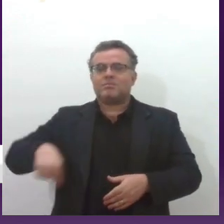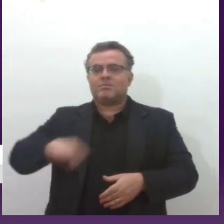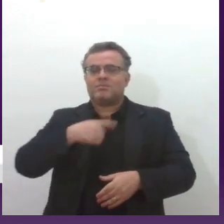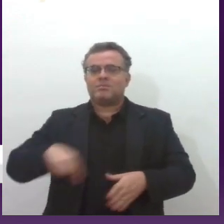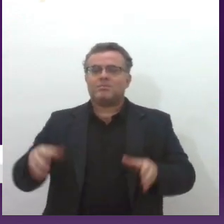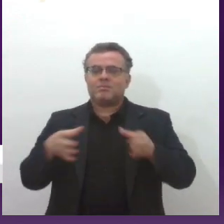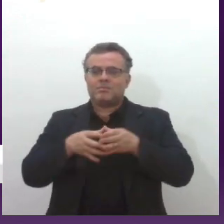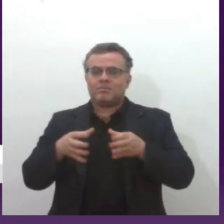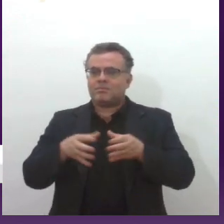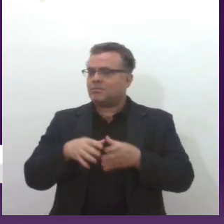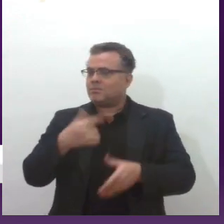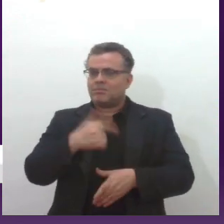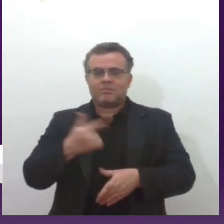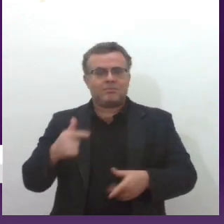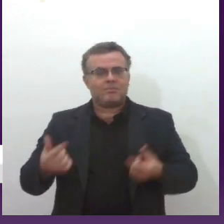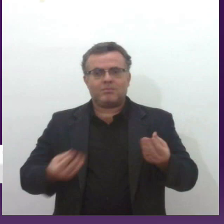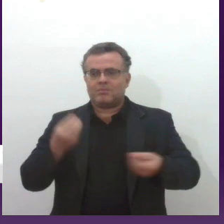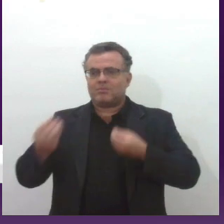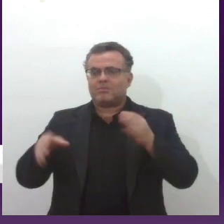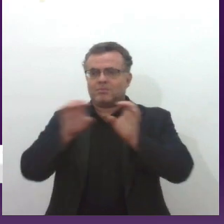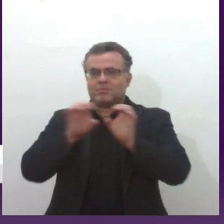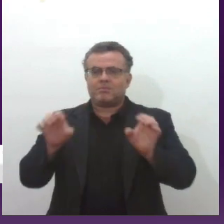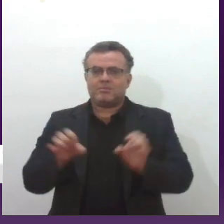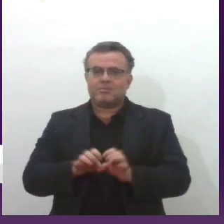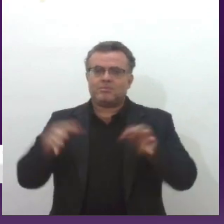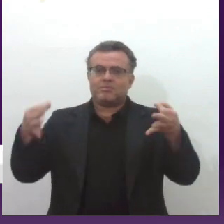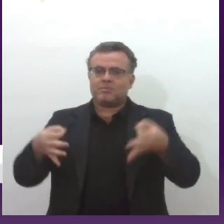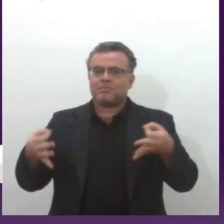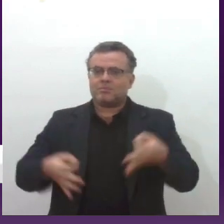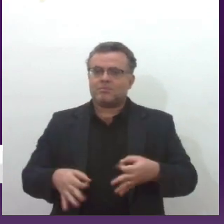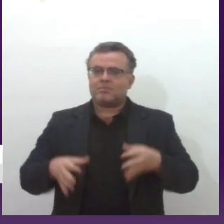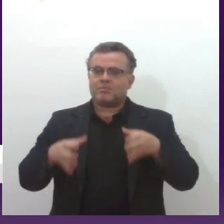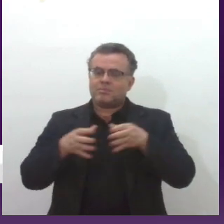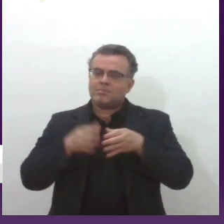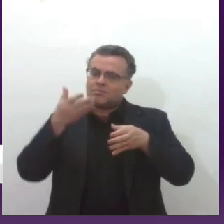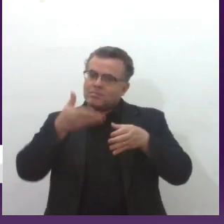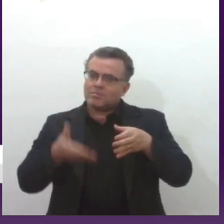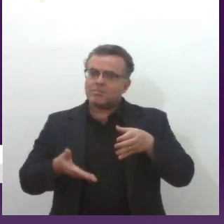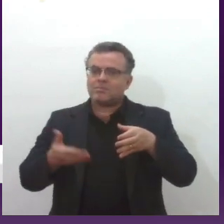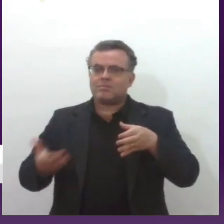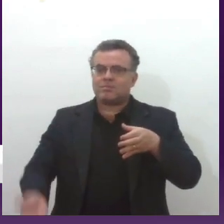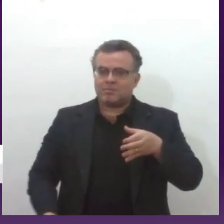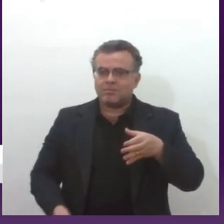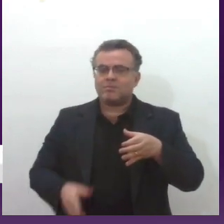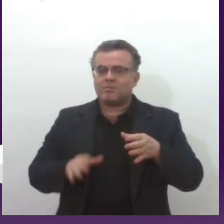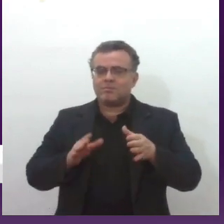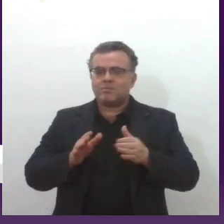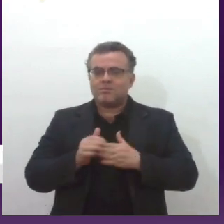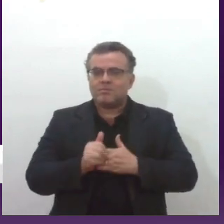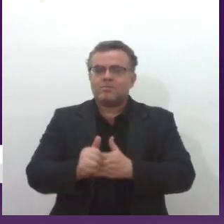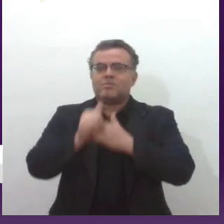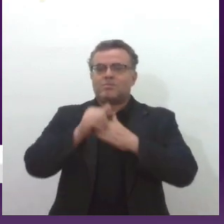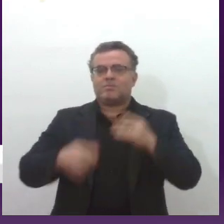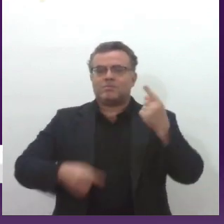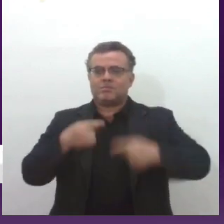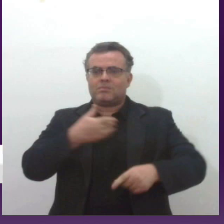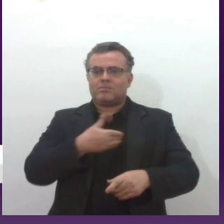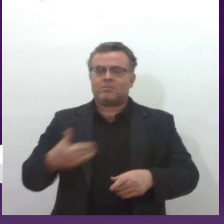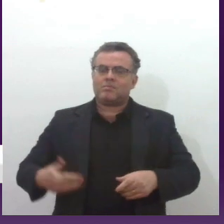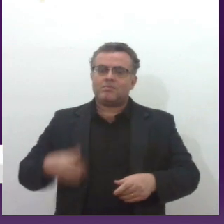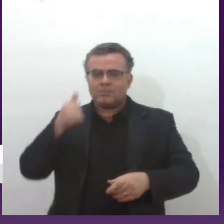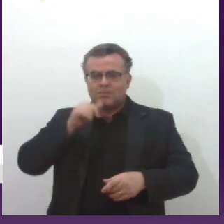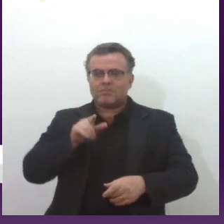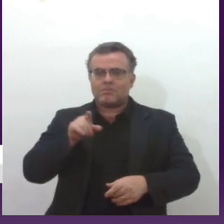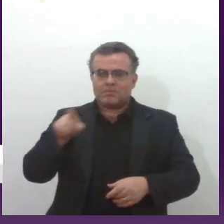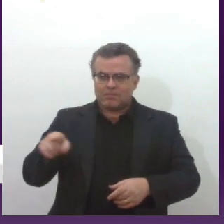de Sergipe, nós não temos uma estrutura assim, tão perfeita, vamos dizer assim, pelo menos, um direcionamento para políticas públicas para as mulheres, e